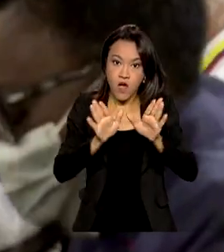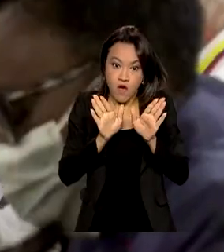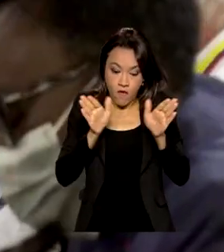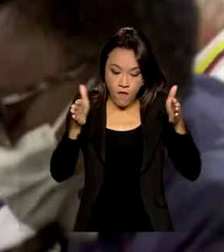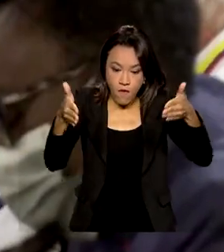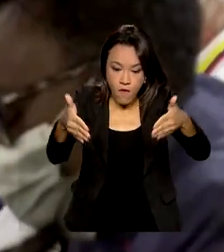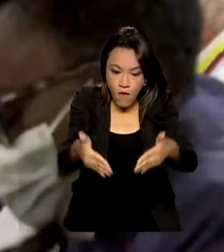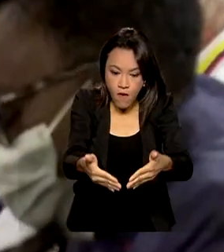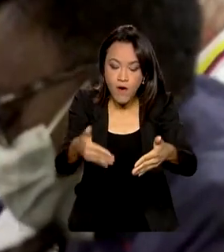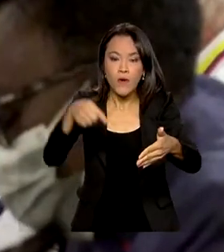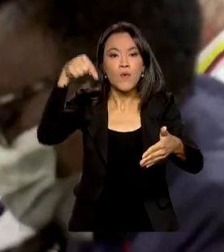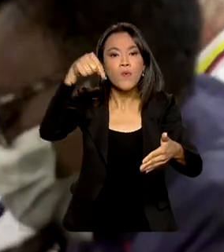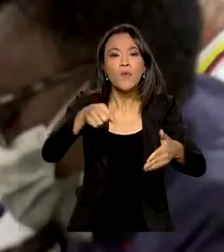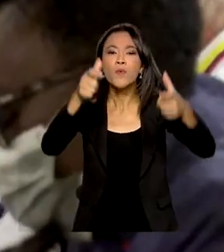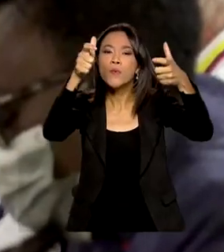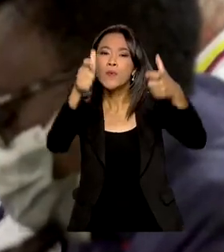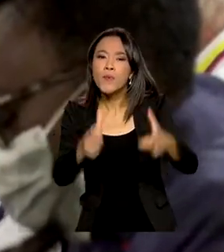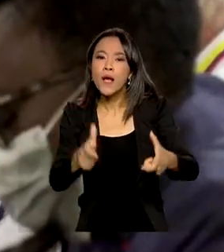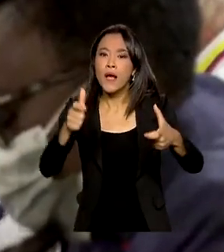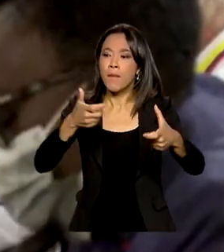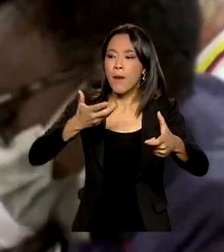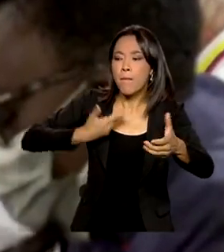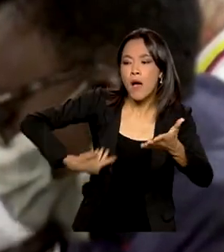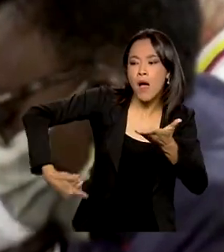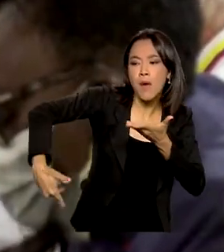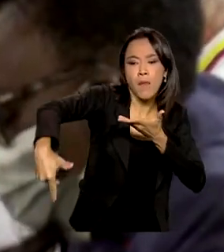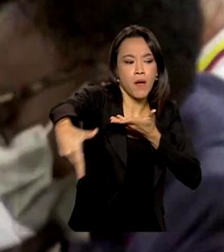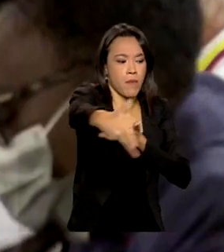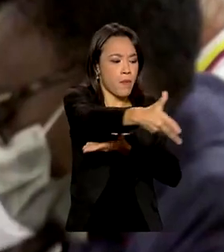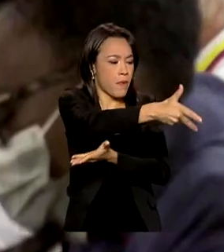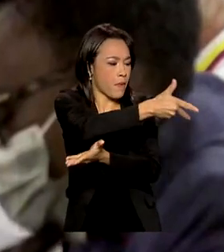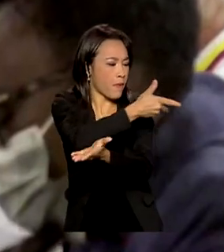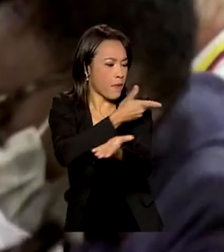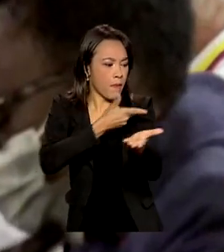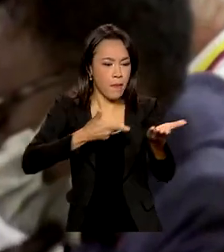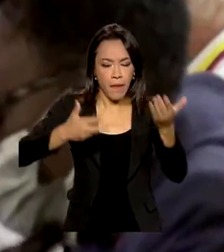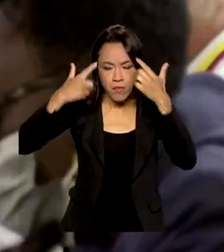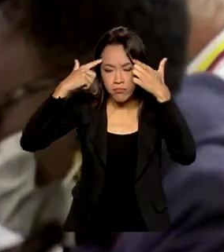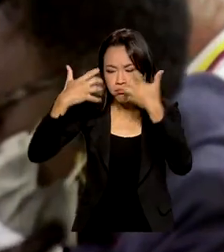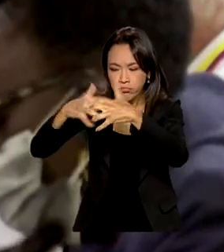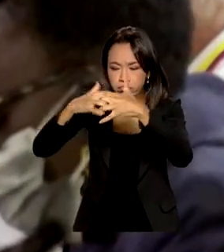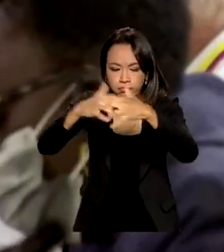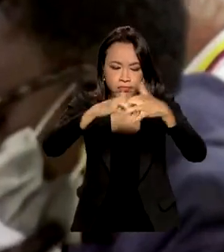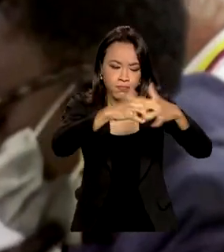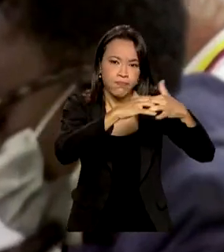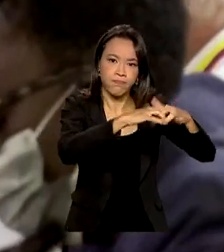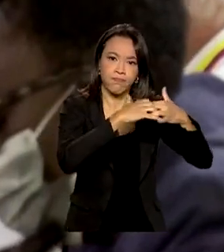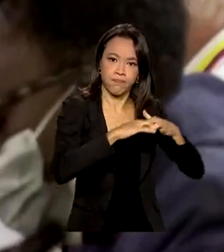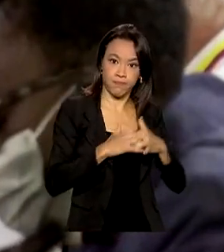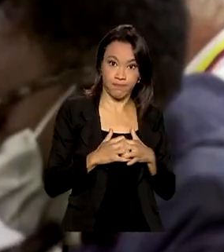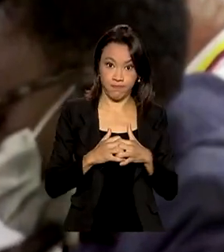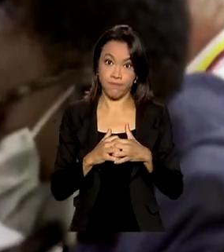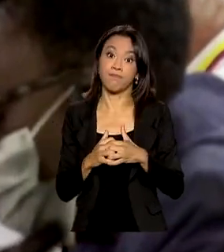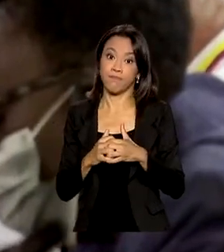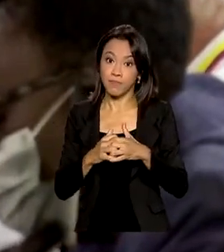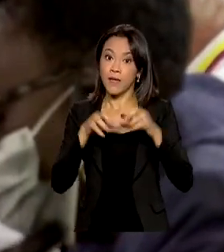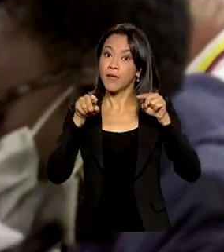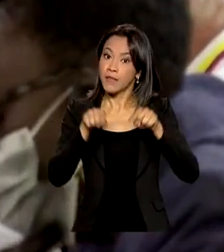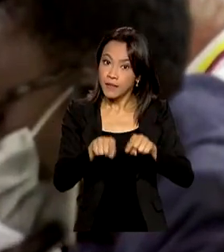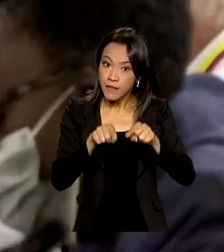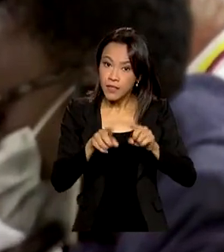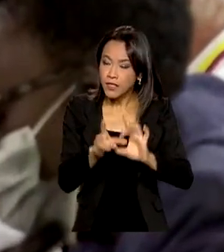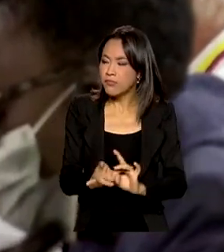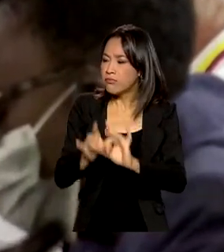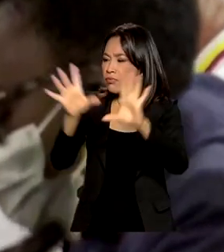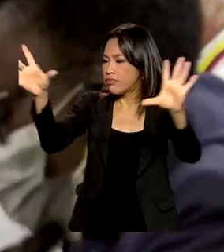lugar de encontro para compartilhar, colaborar, analisar, planificar de uma forma livre,